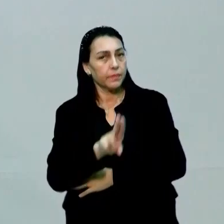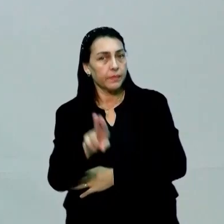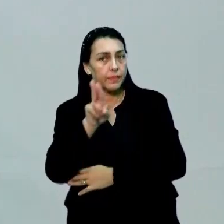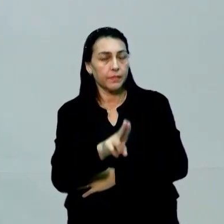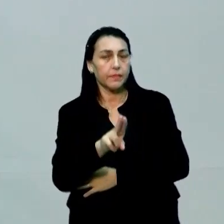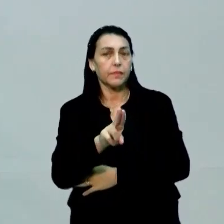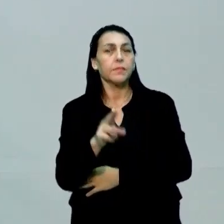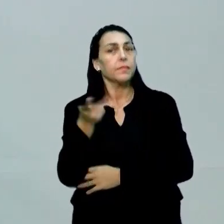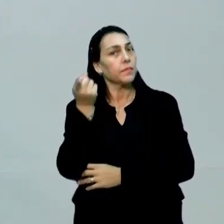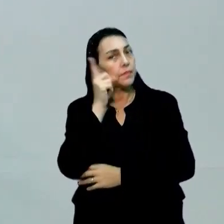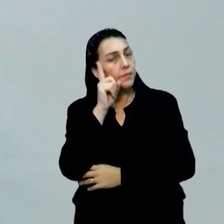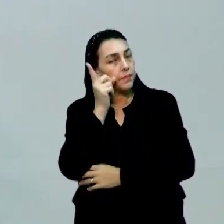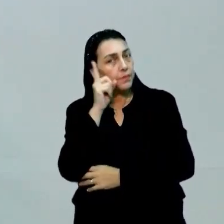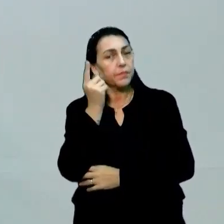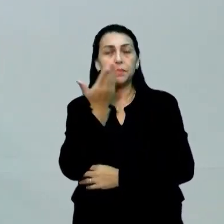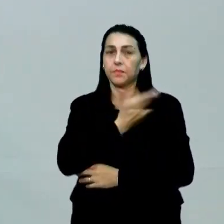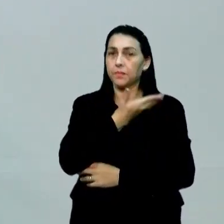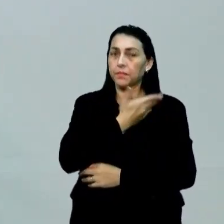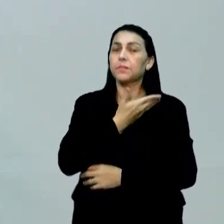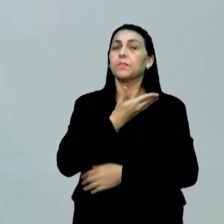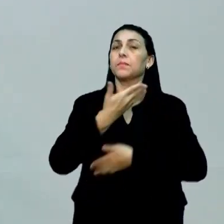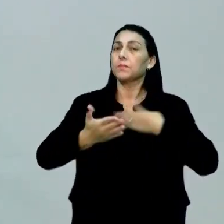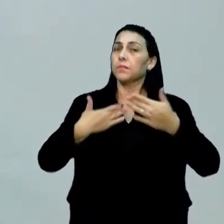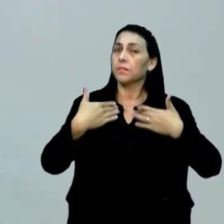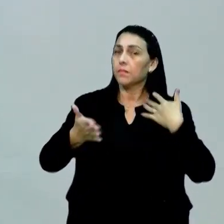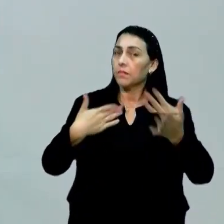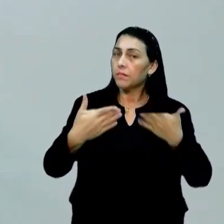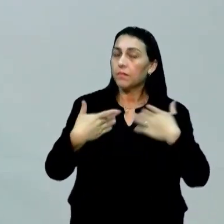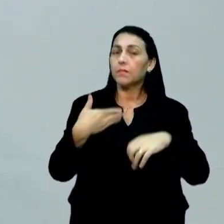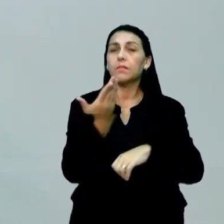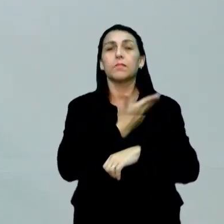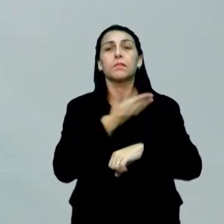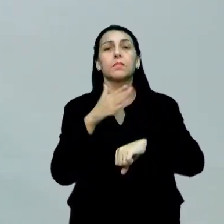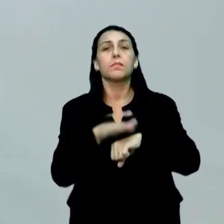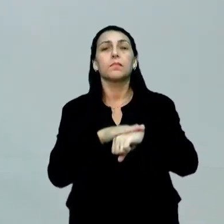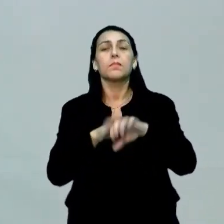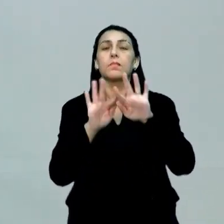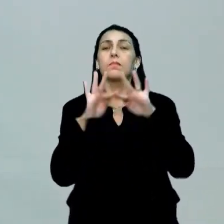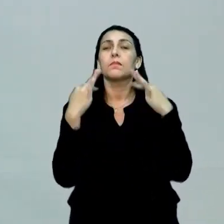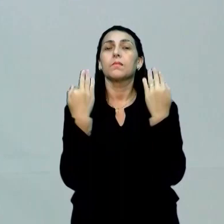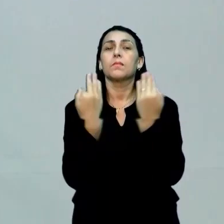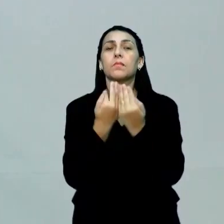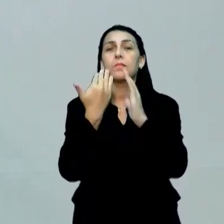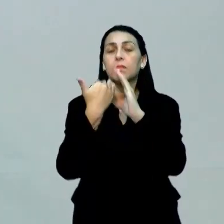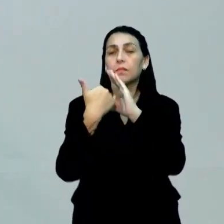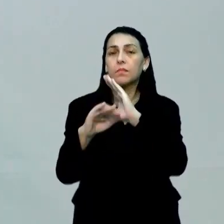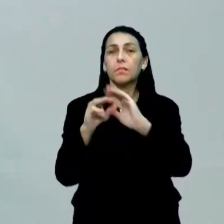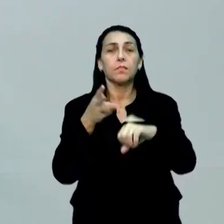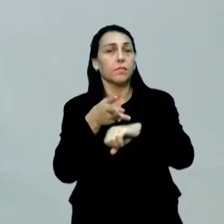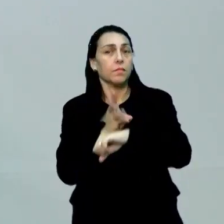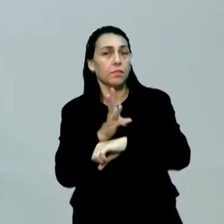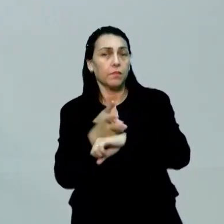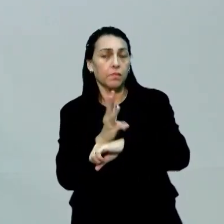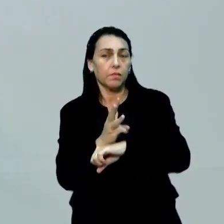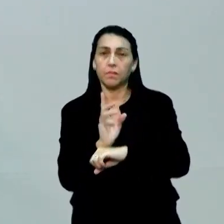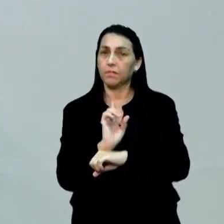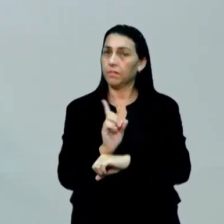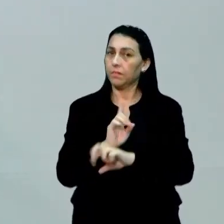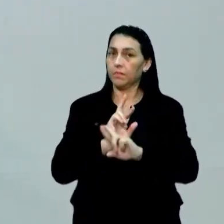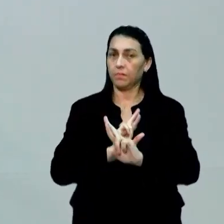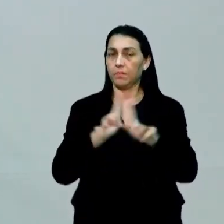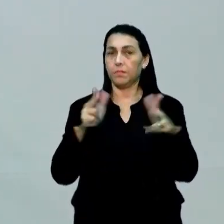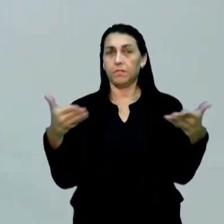que eu utilizo no meu dia a dia. Uma conversa informal entre amigos e familiares. Uma mensagem enviada pelo WhatsApp. Não.